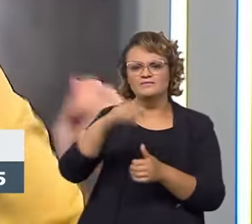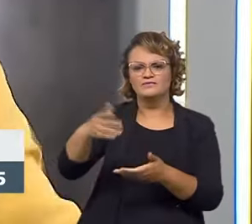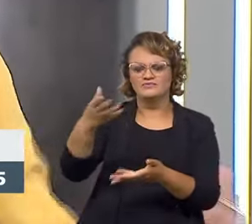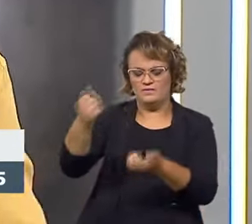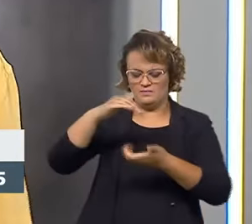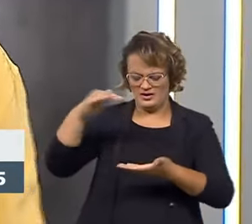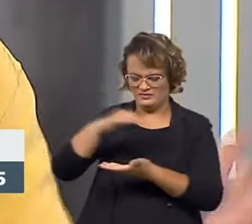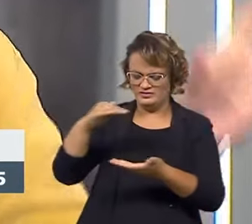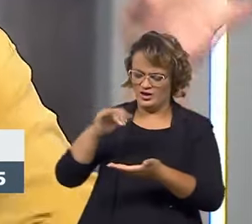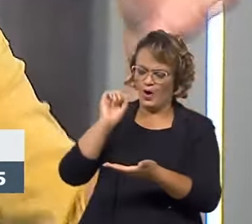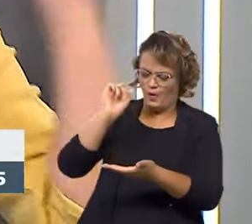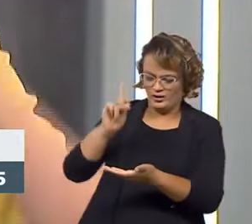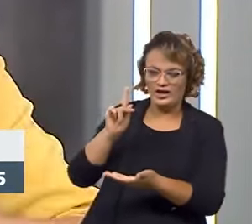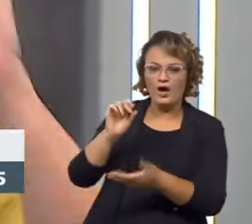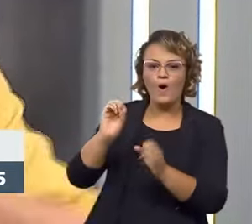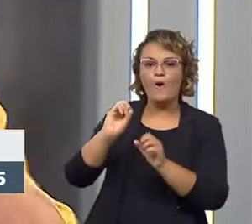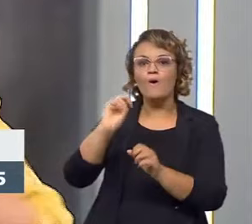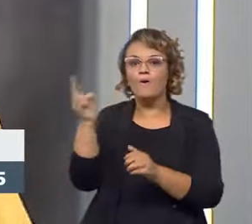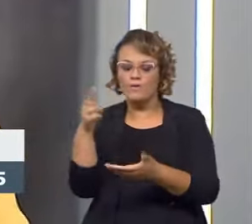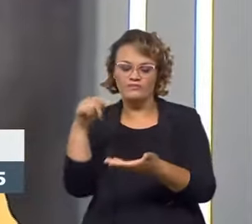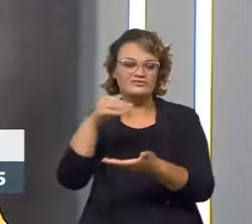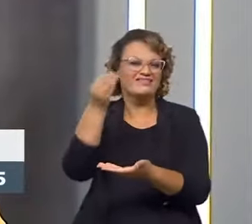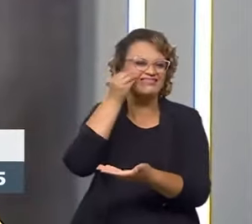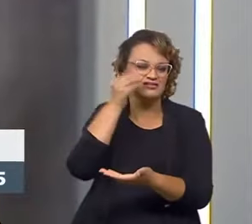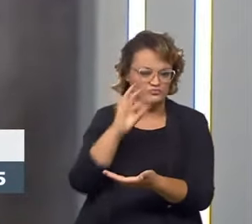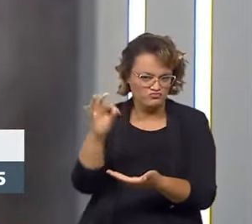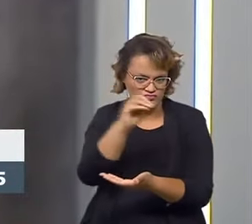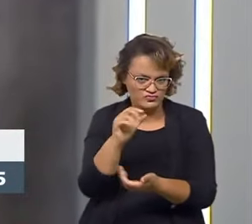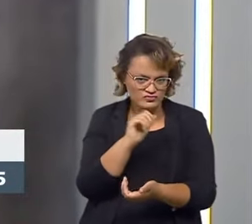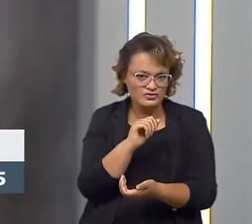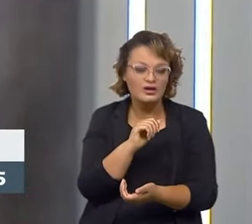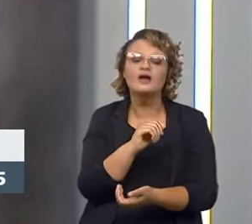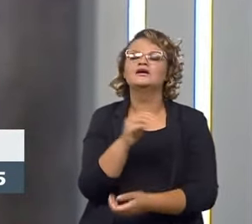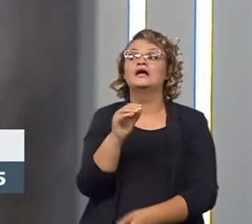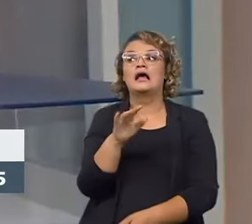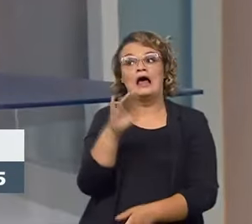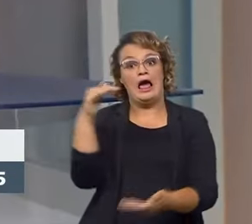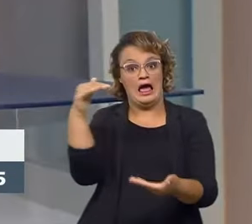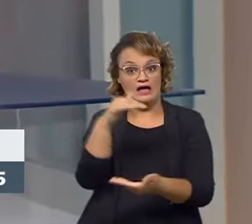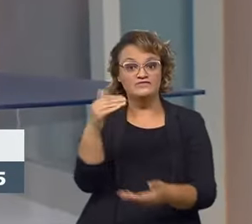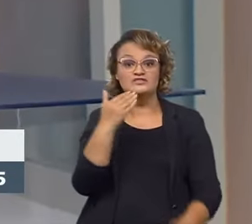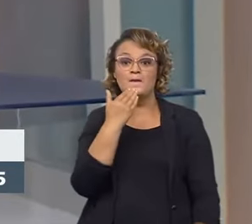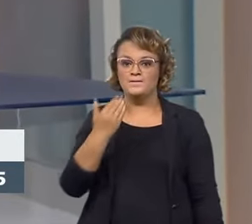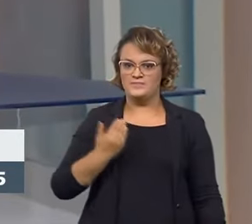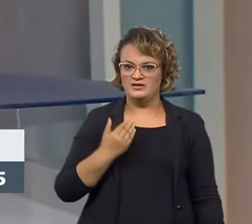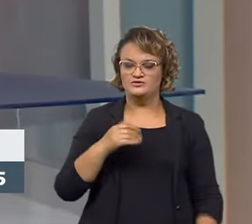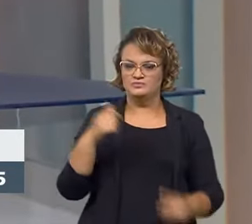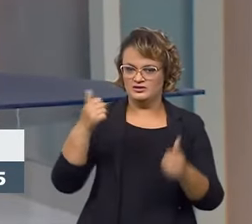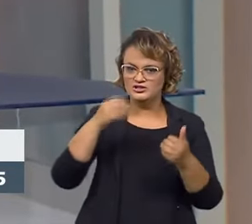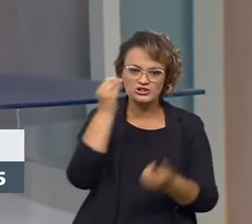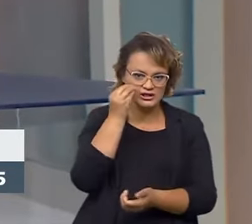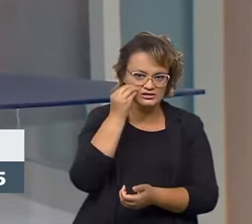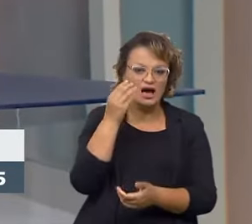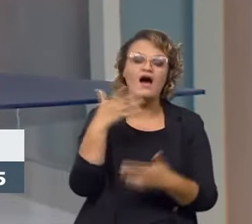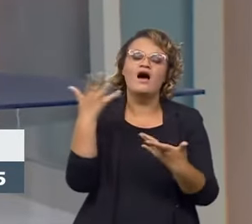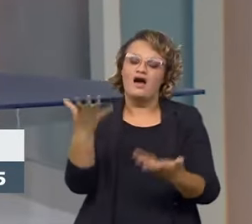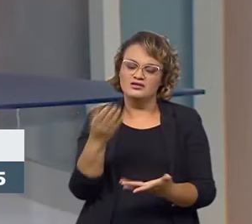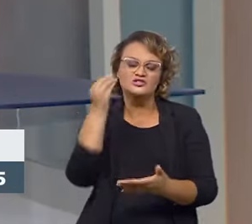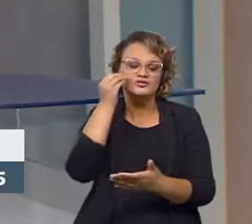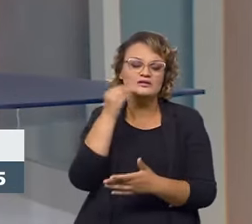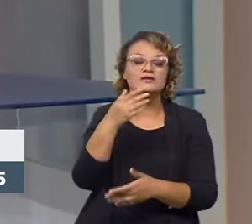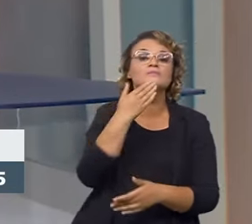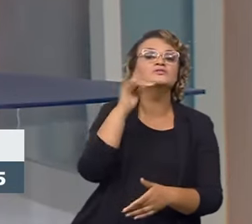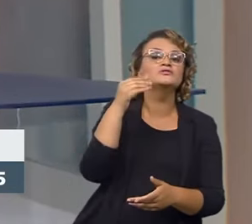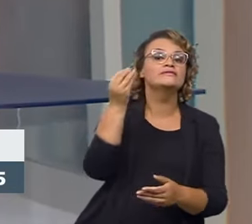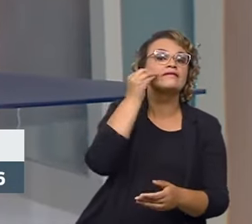está tudo bem, ok, ou vocês também testam tudo? Nós testamos o que a Anvisa pede que a gente teste. É o agente regulador